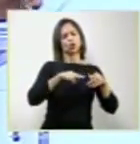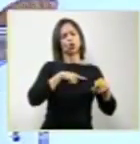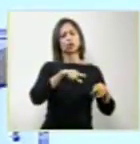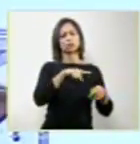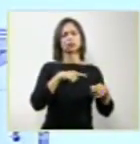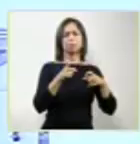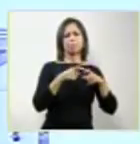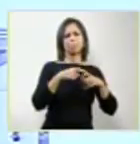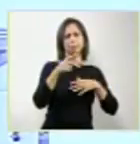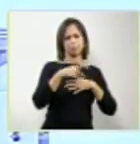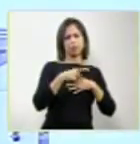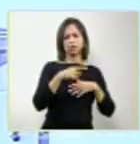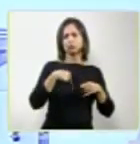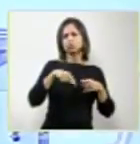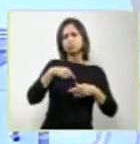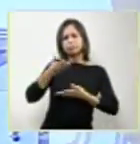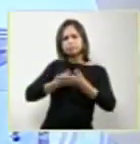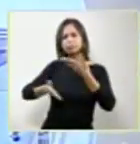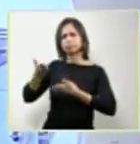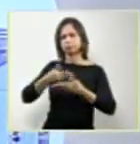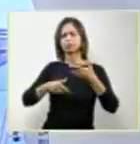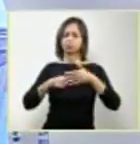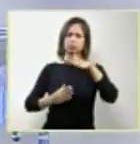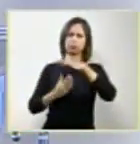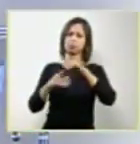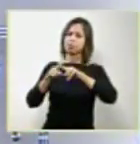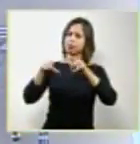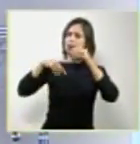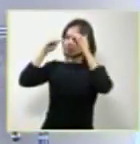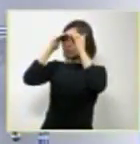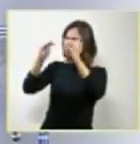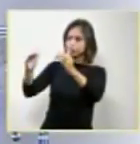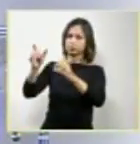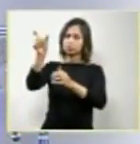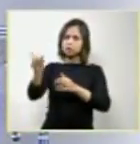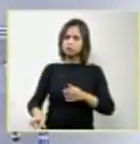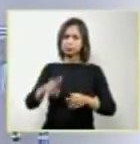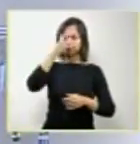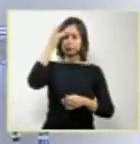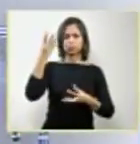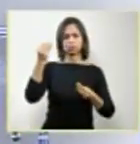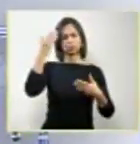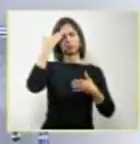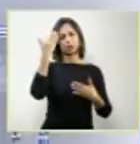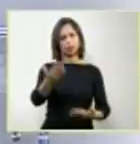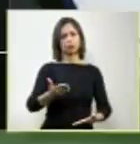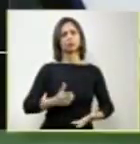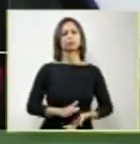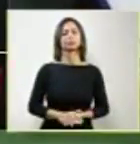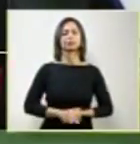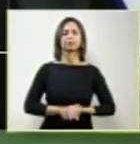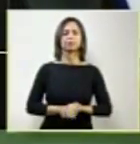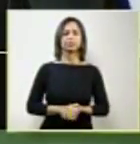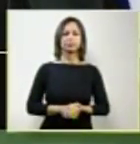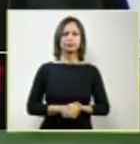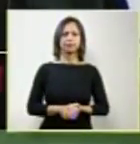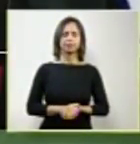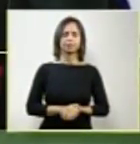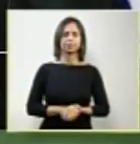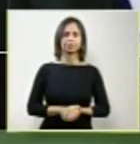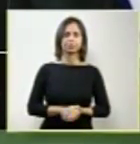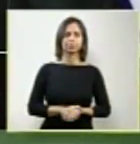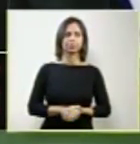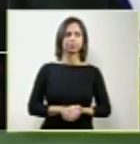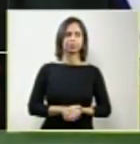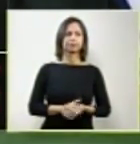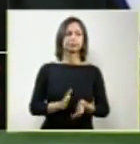médico-paciente que respeite a dignidade das pessoas. Muito obrigado. Muito